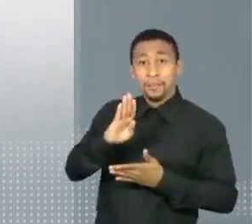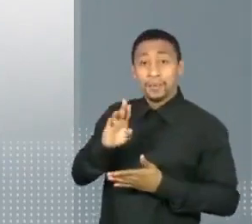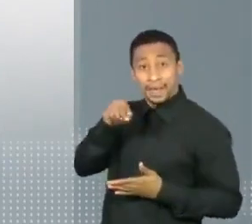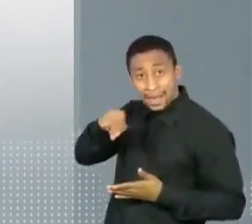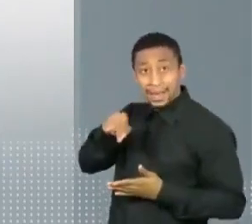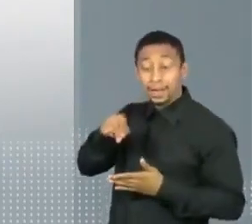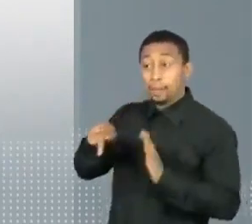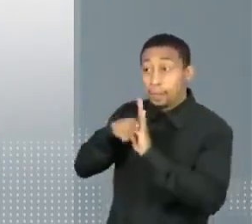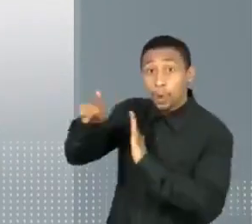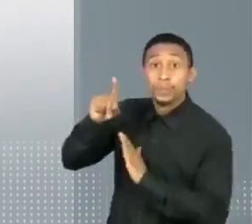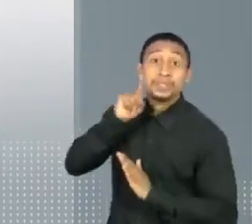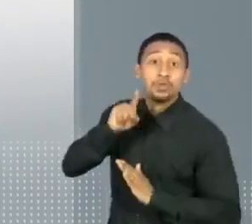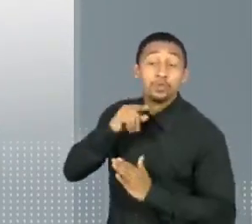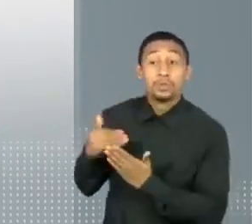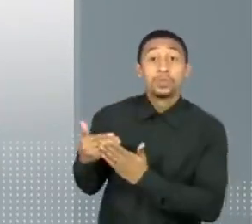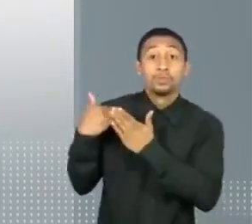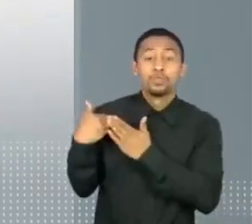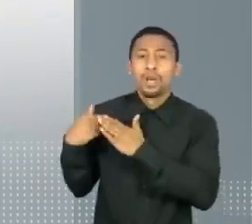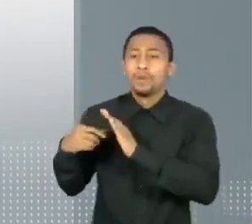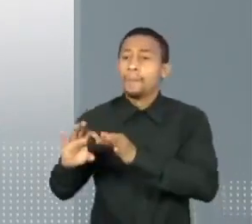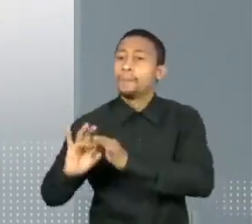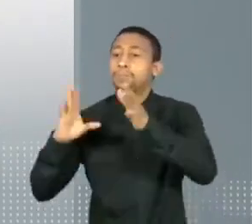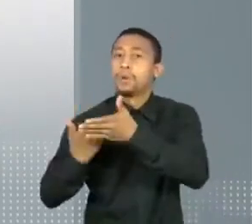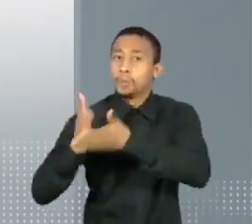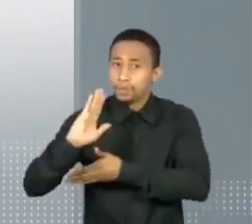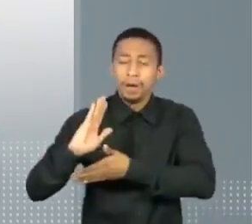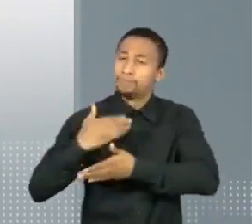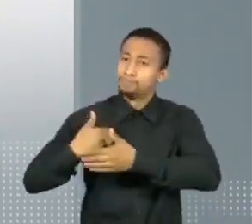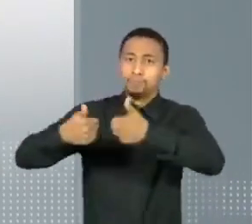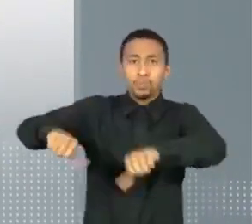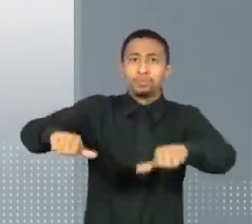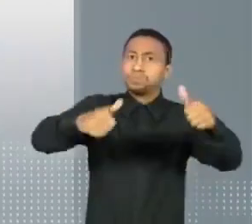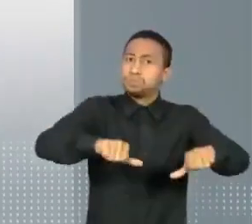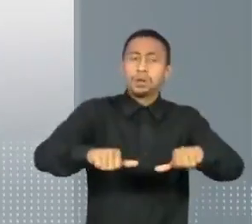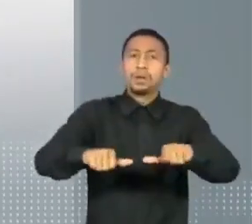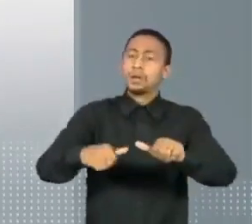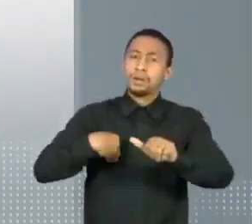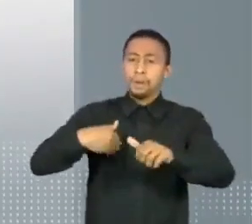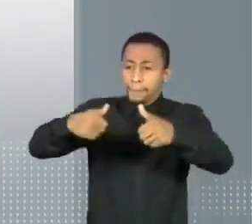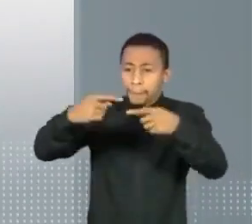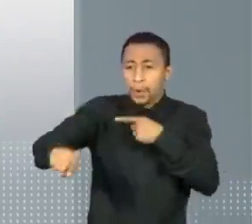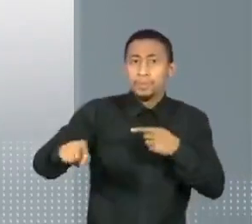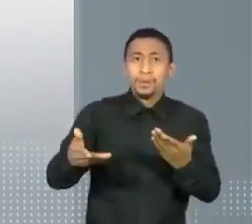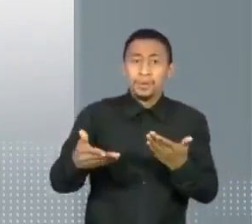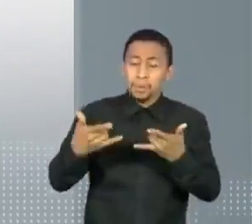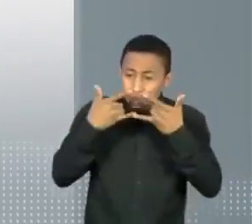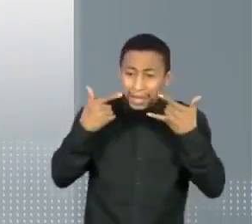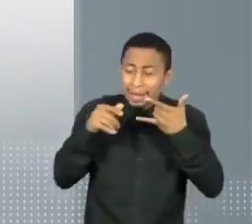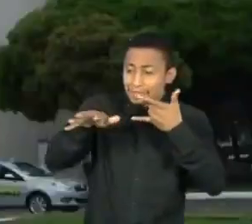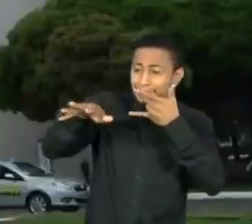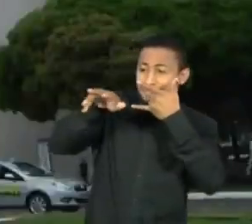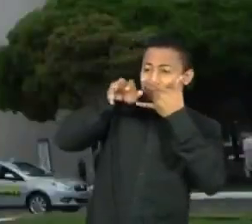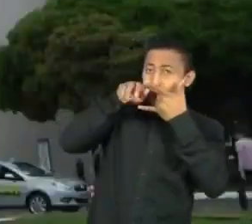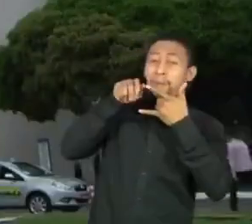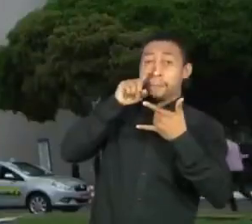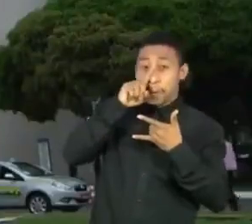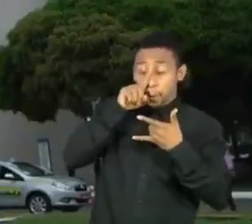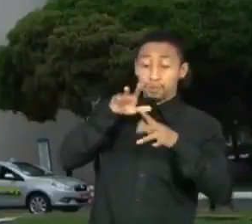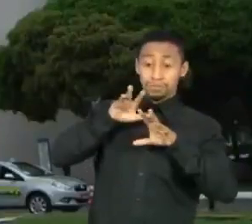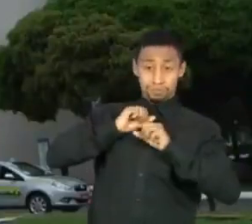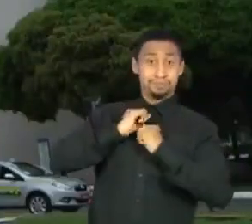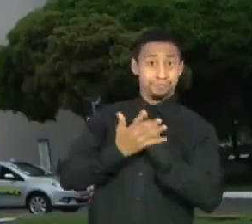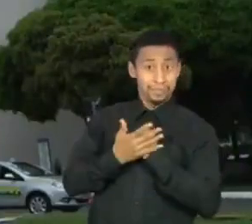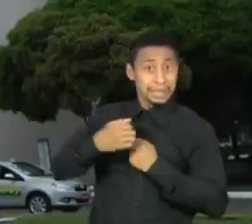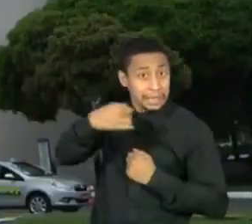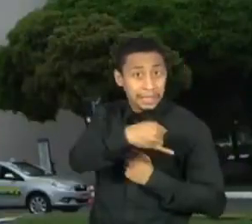Unidos, suspendeu autorizações emergenciais por conta da falta de eficiência mínima na filtragem de partículas. Mas o Ministério